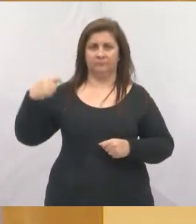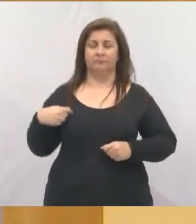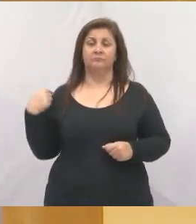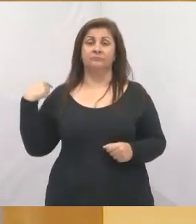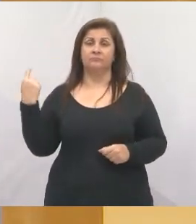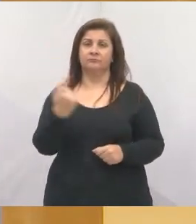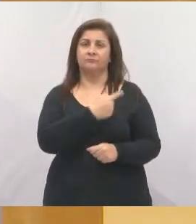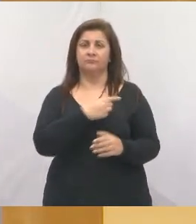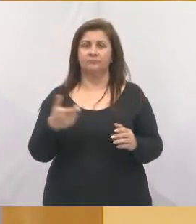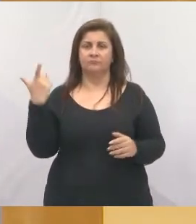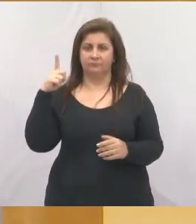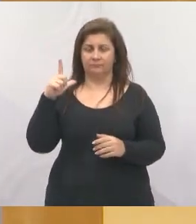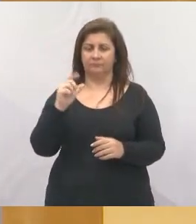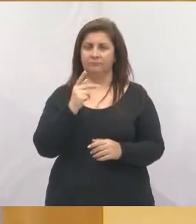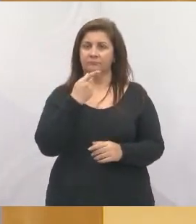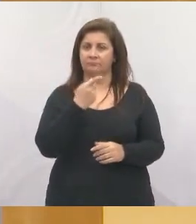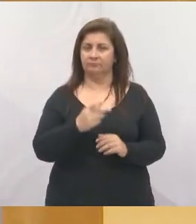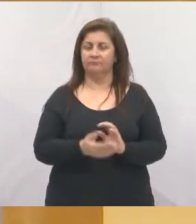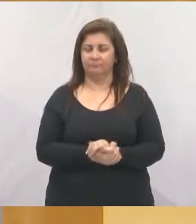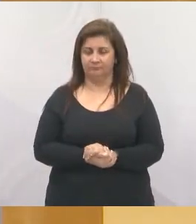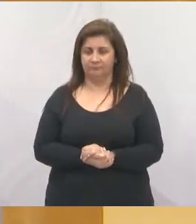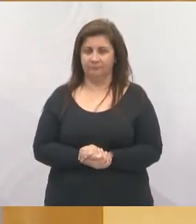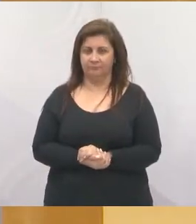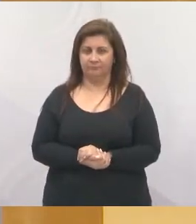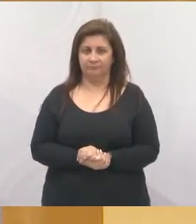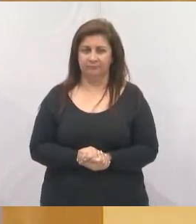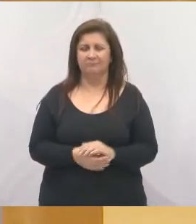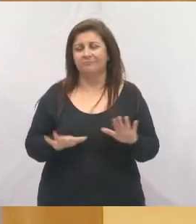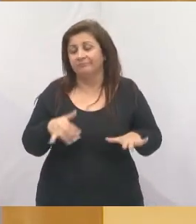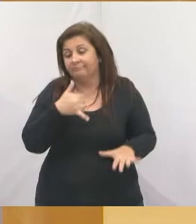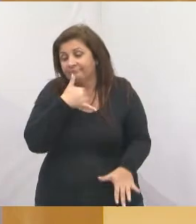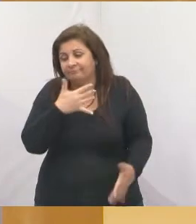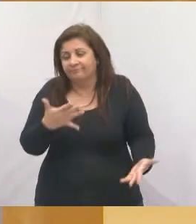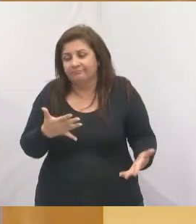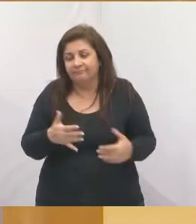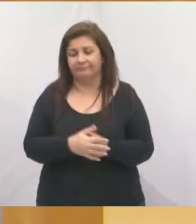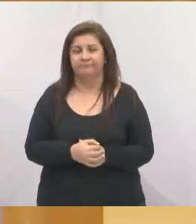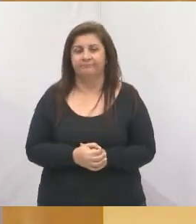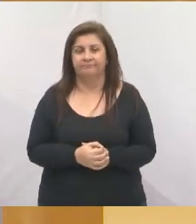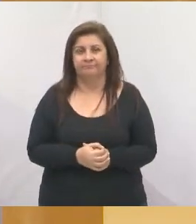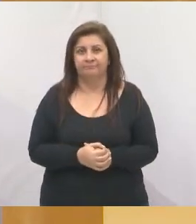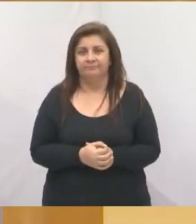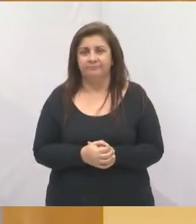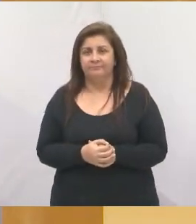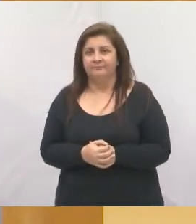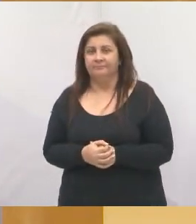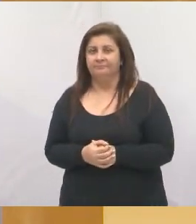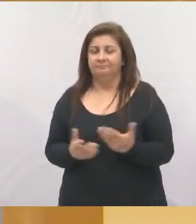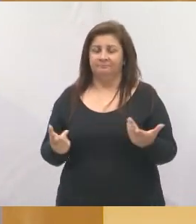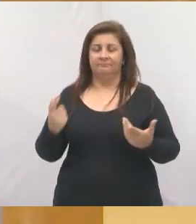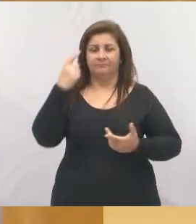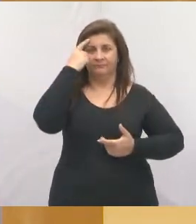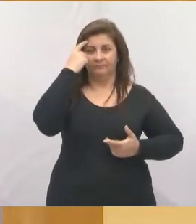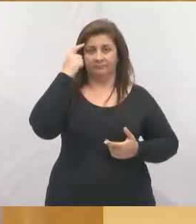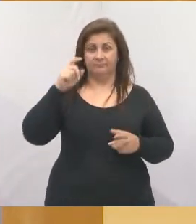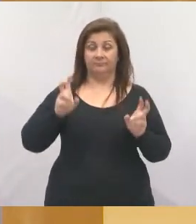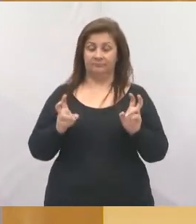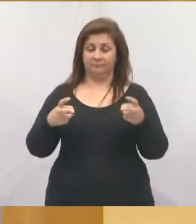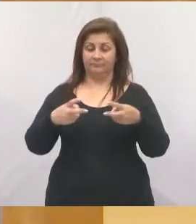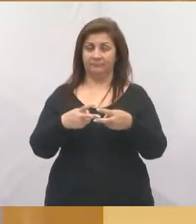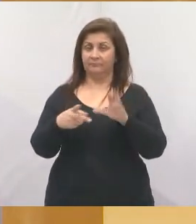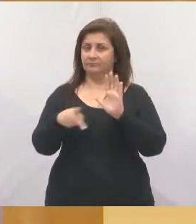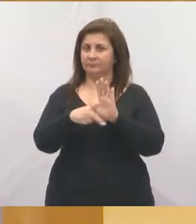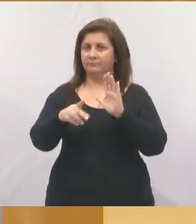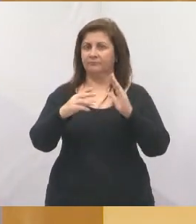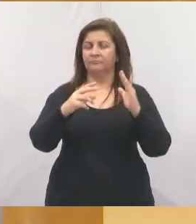chegar aqui e dizer. E, muitas vezes, a gente fica até um pouco chateado, né, eu acho que, né, essa casa é uma casa de leis,